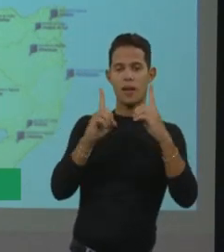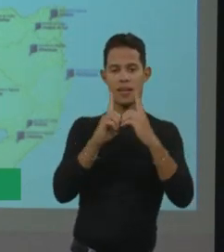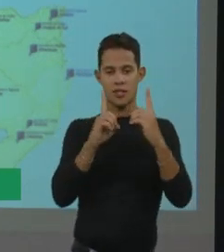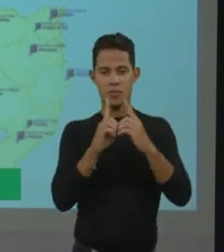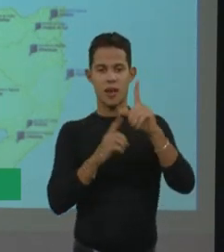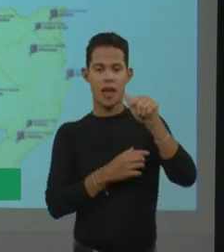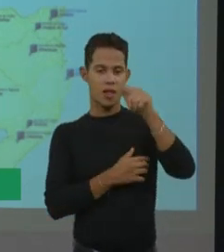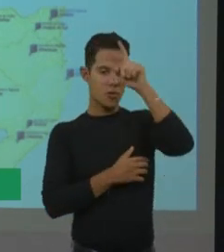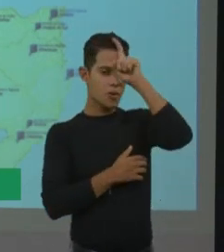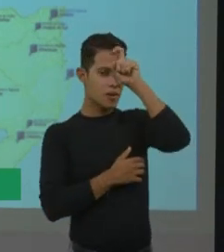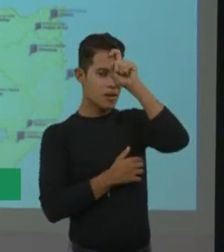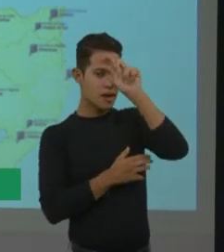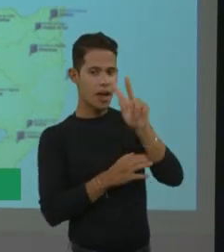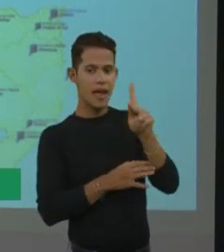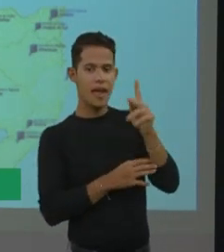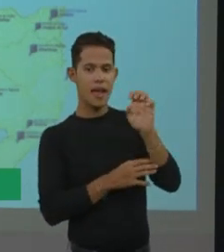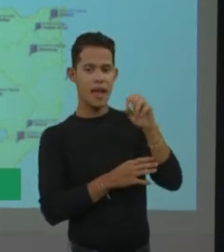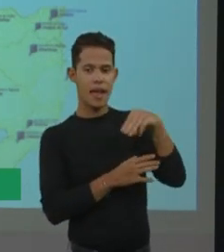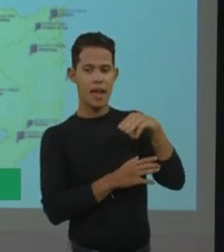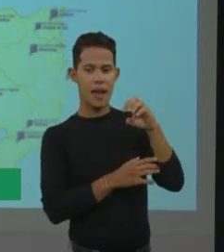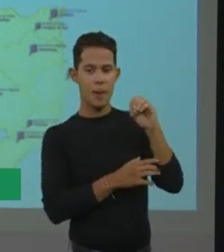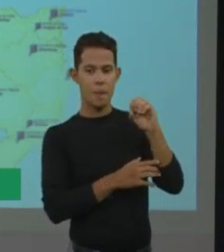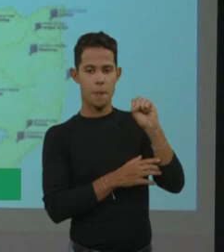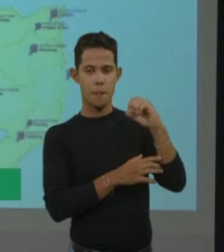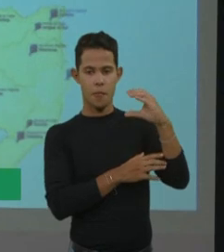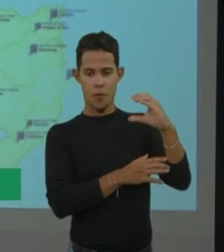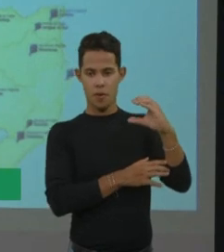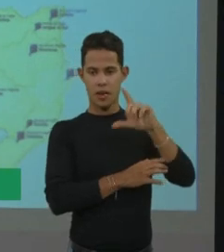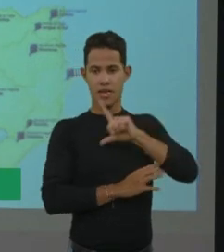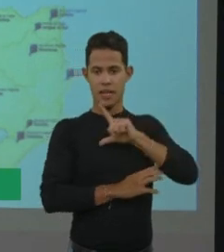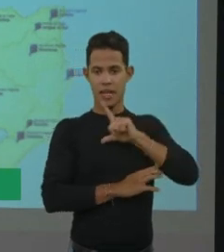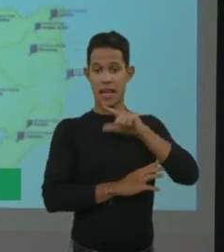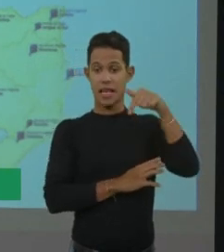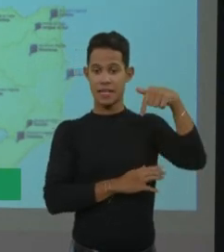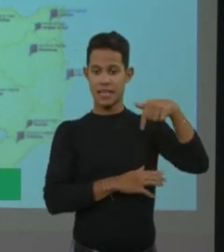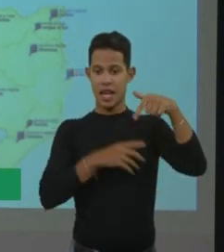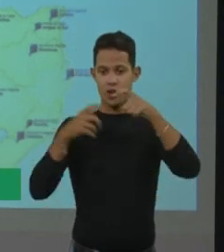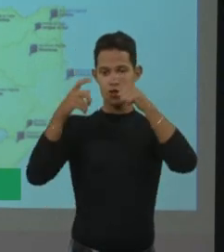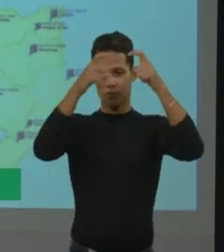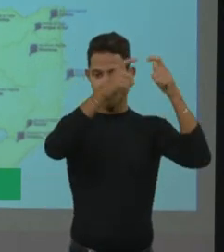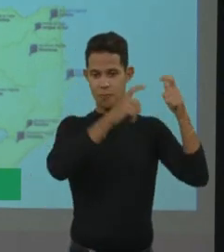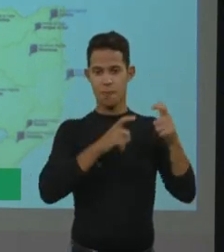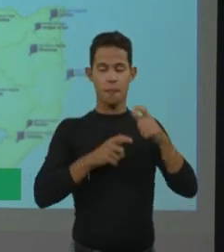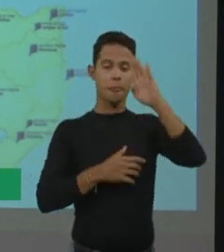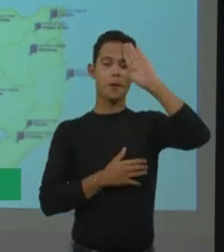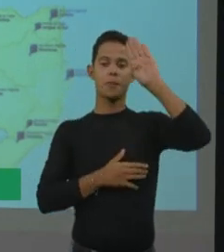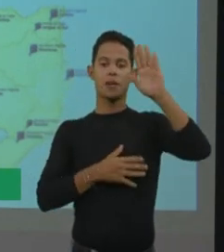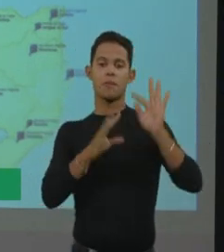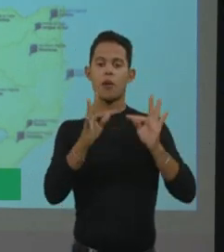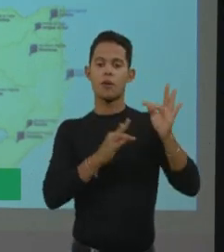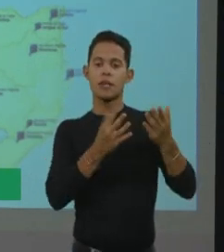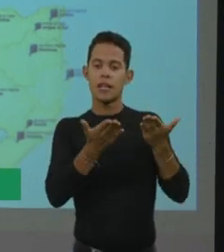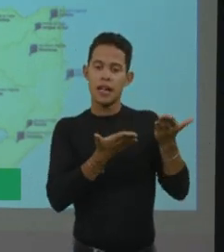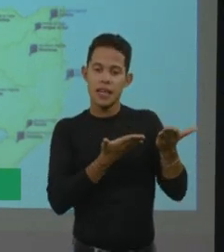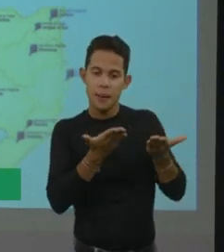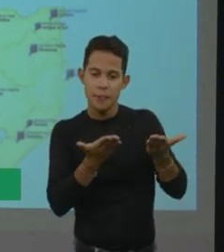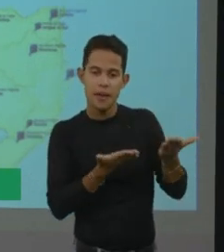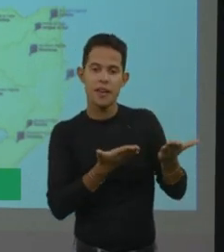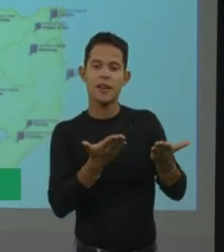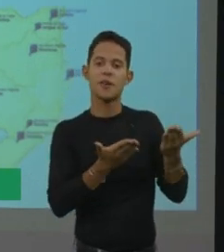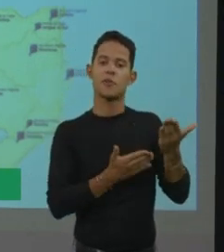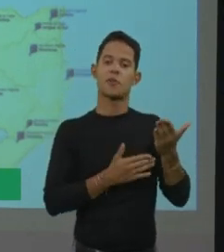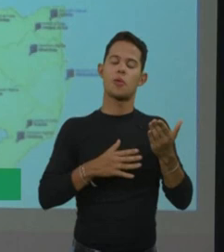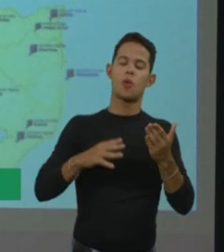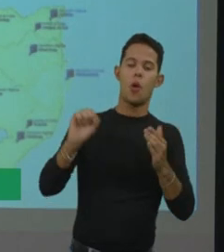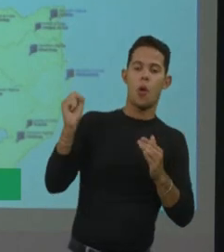A gente tem sete hemocentros. Então, o principal tratamento, que é o fator de coagulação, ou 8 para a